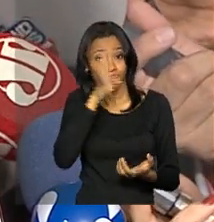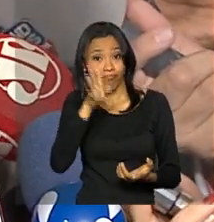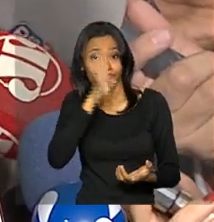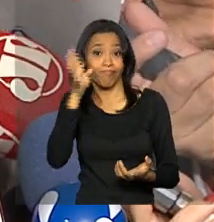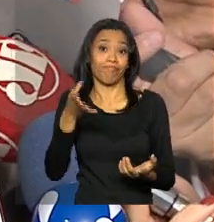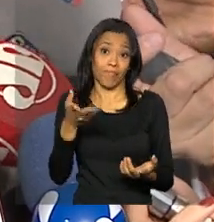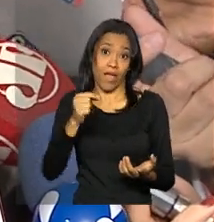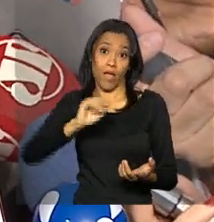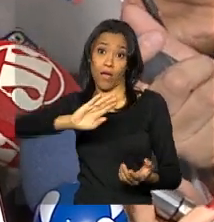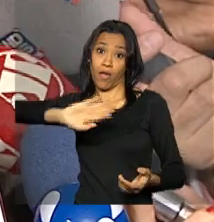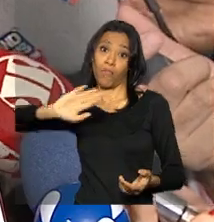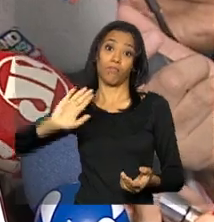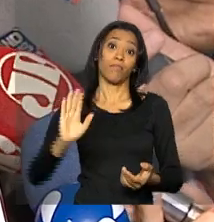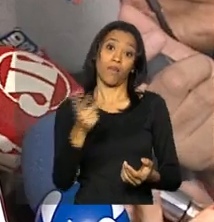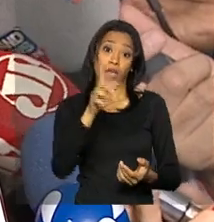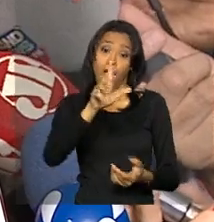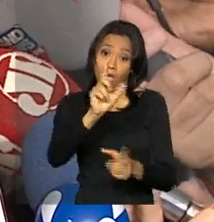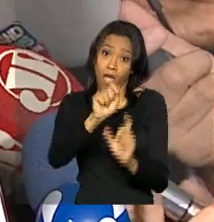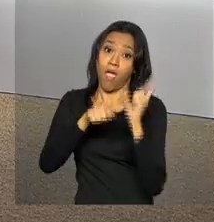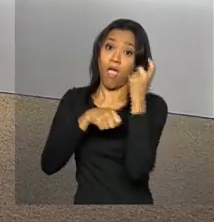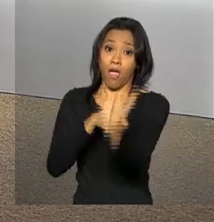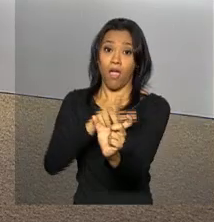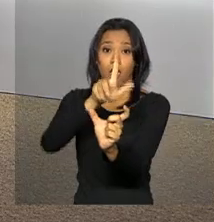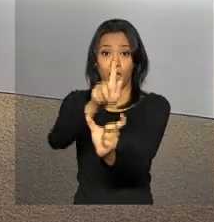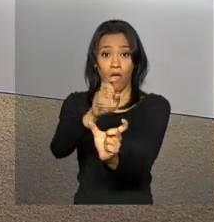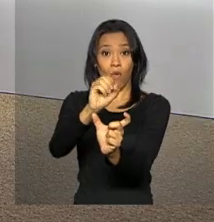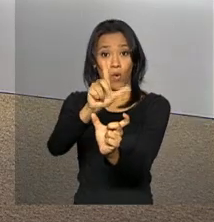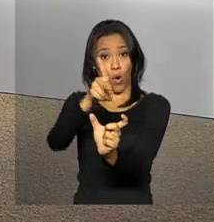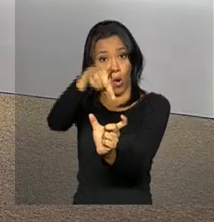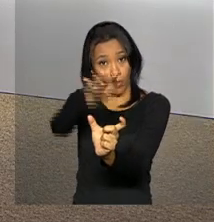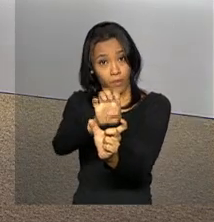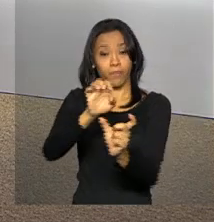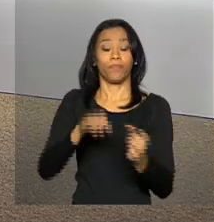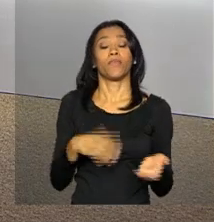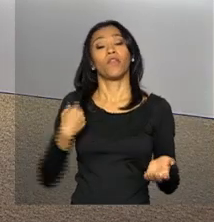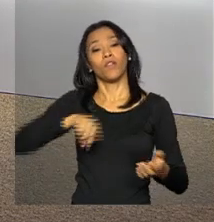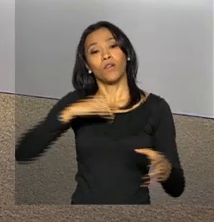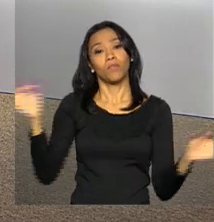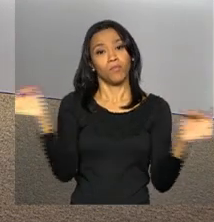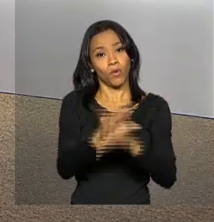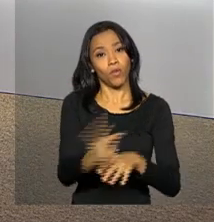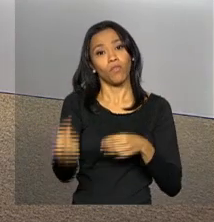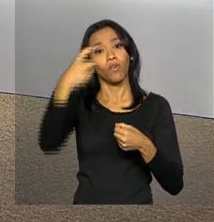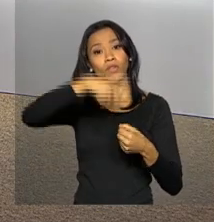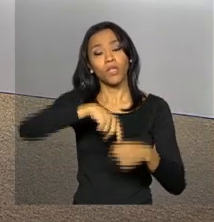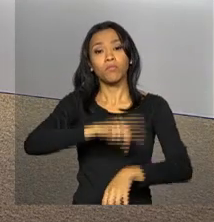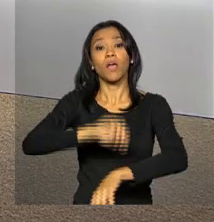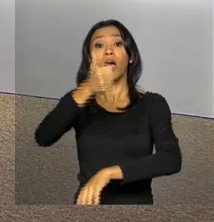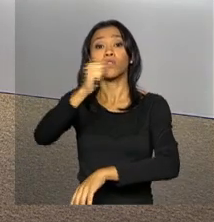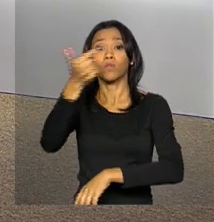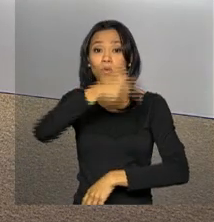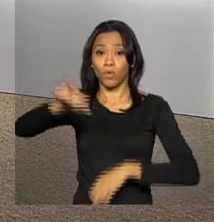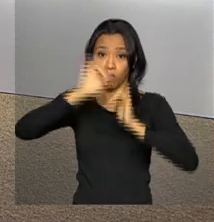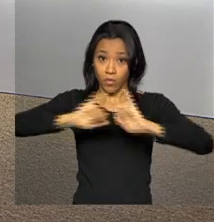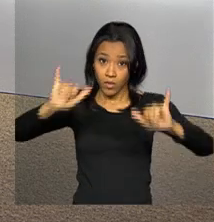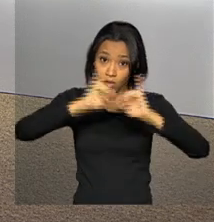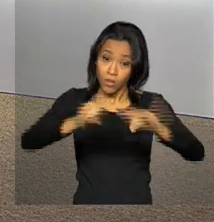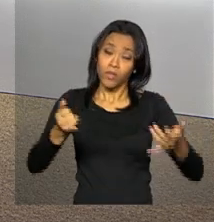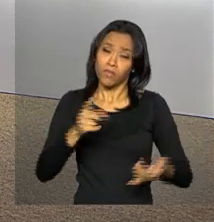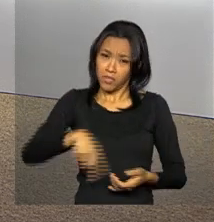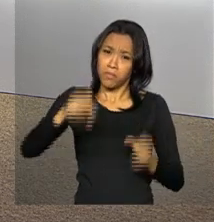ele é um golpe dissimulado, mas é. E nós ficamos por aqui, voltamos às 11 horas com outras informações.